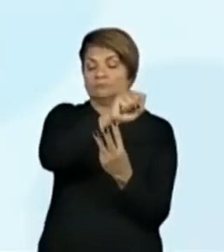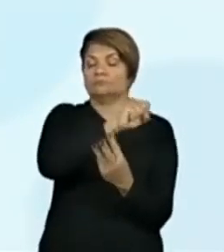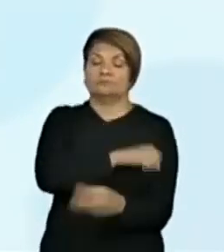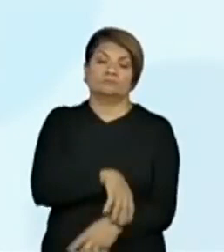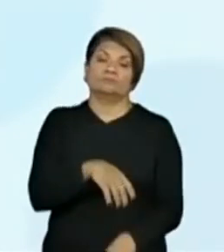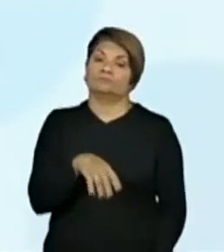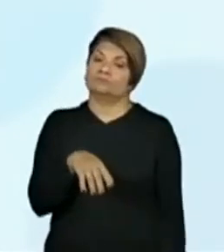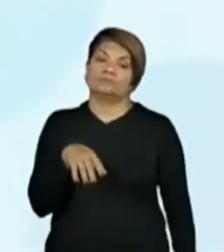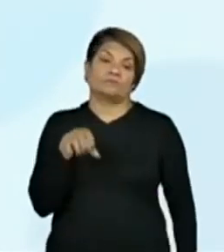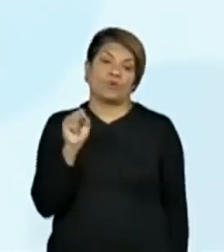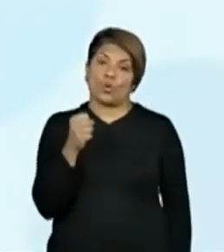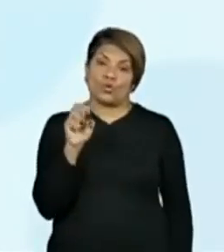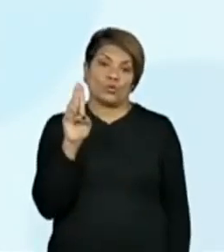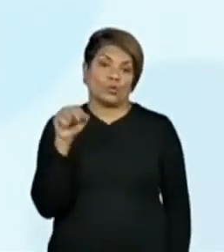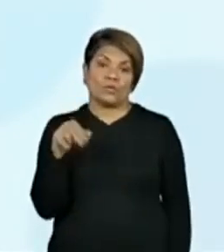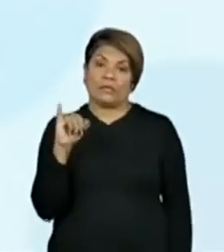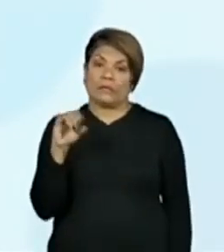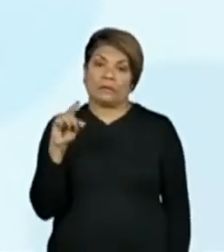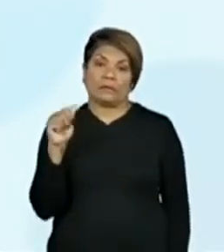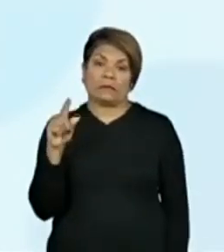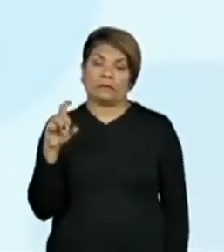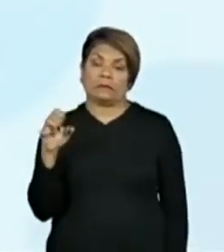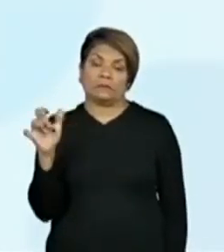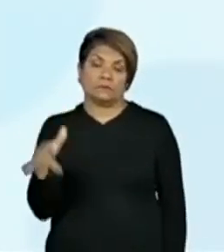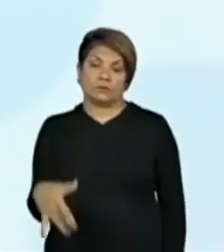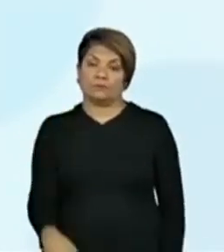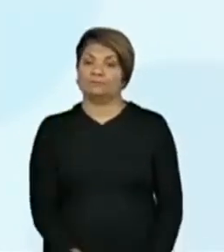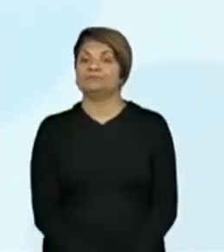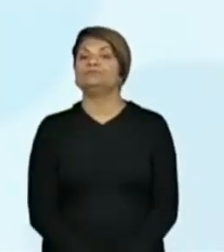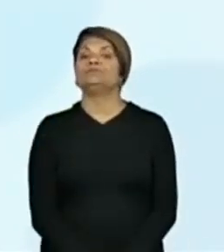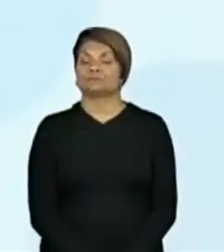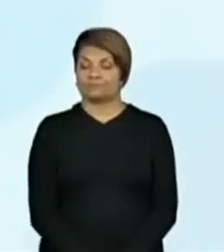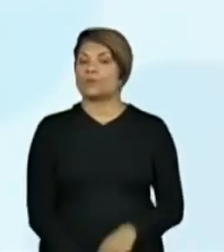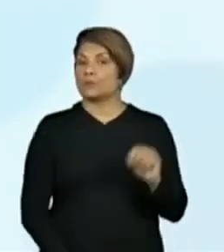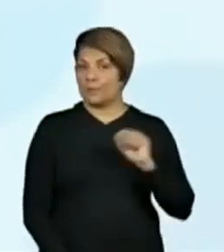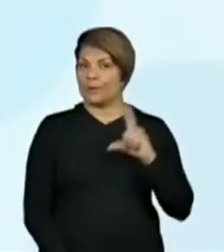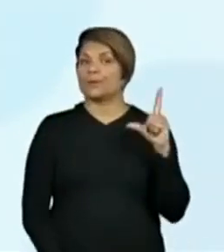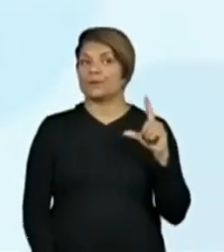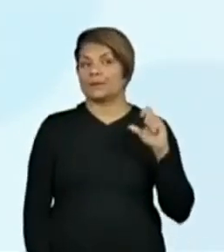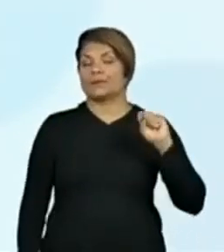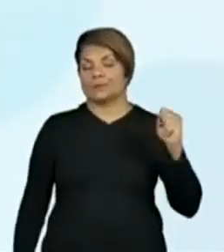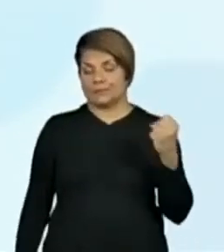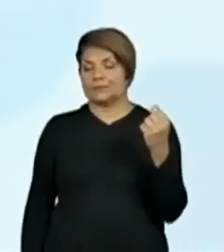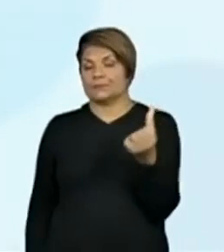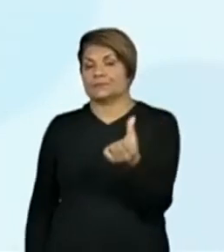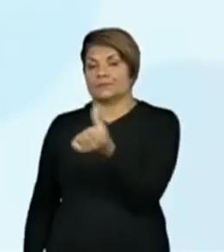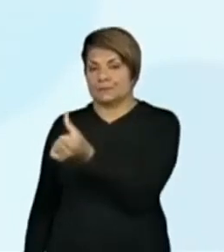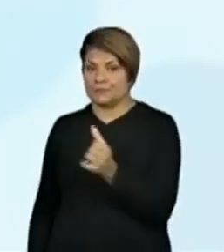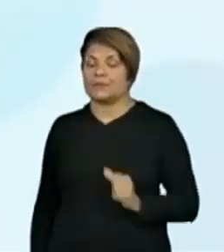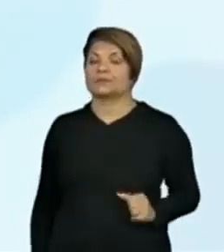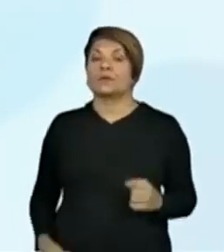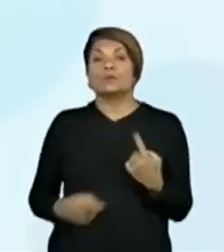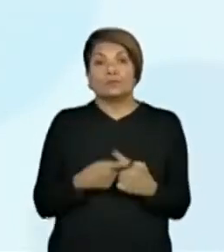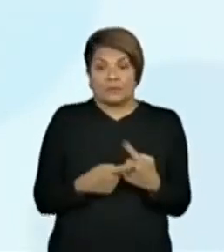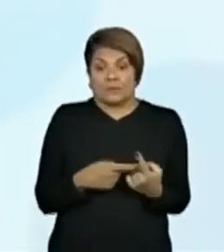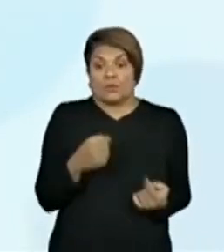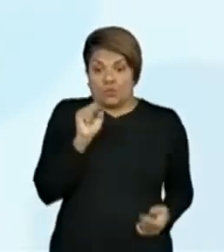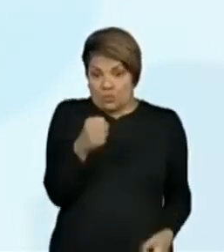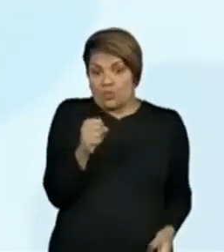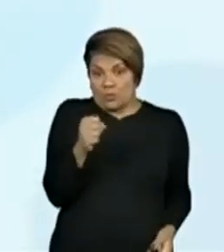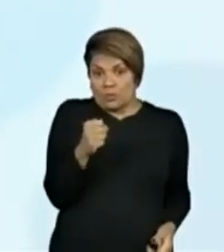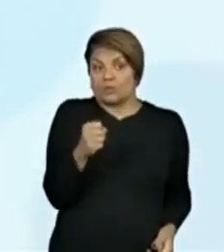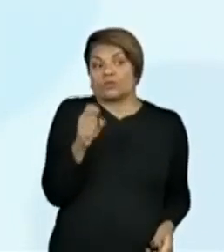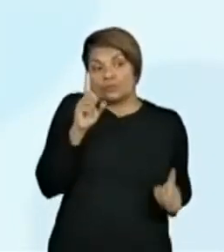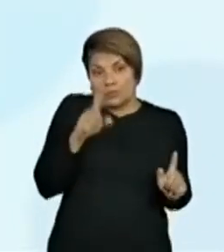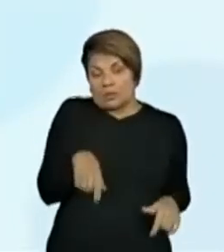unidades. unidades. Exatamente. Então, o número maior é 866, porque aí o oito